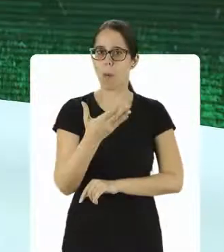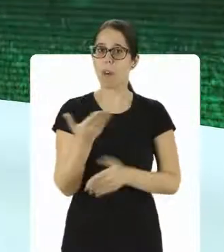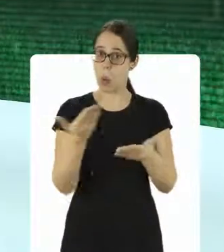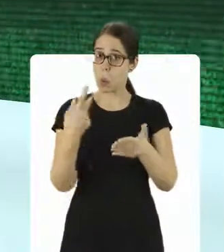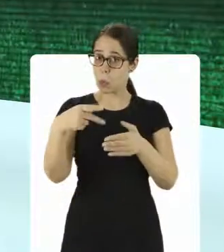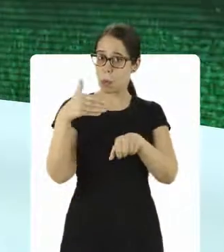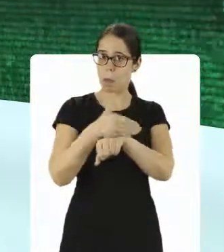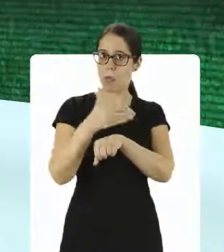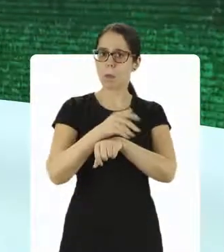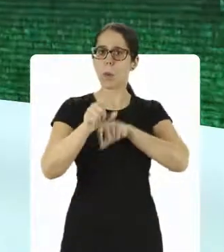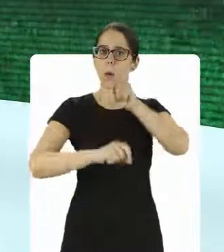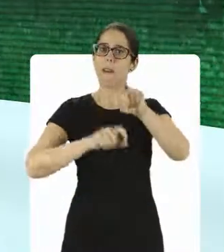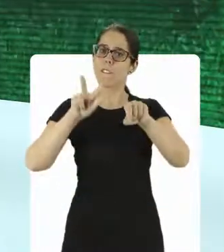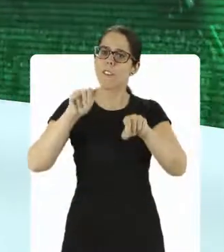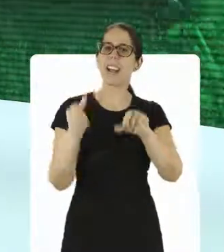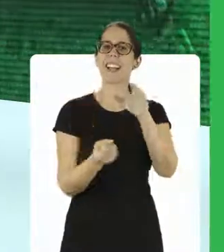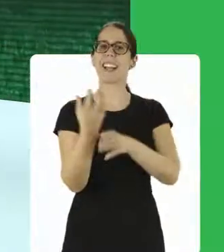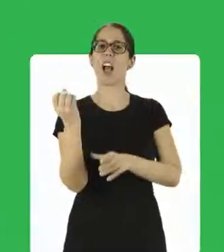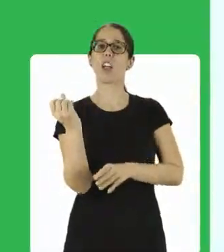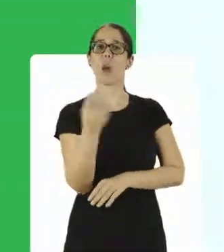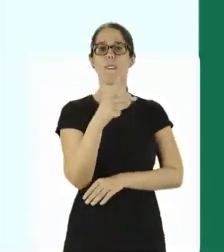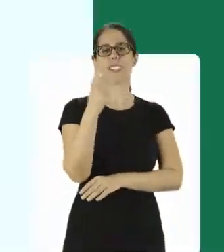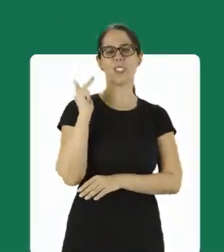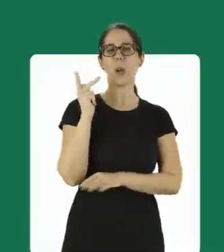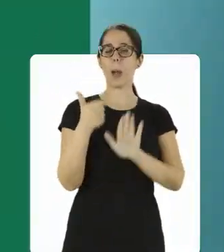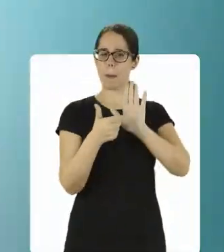plantar uma nova história. Roda a vinheta!